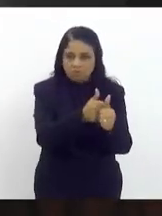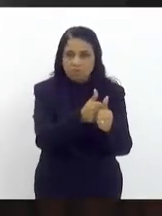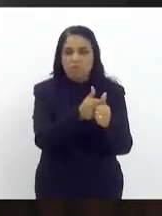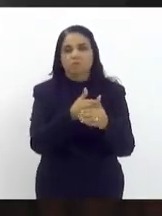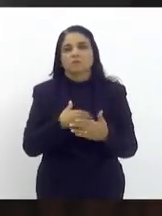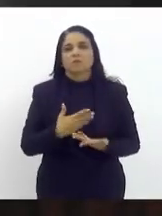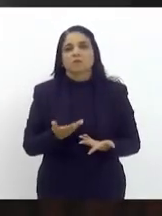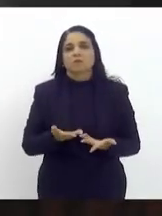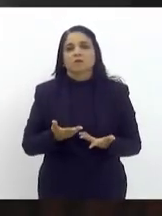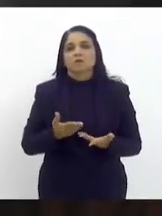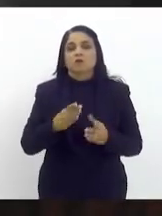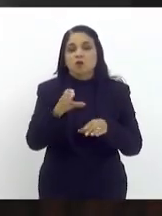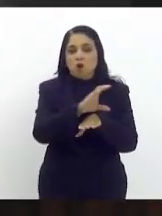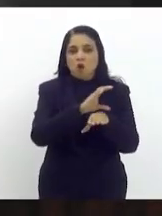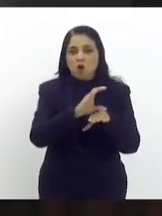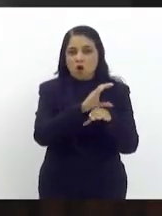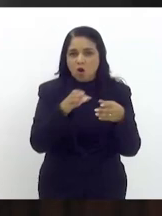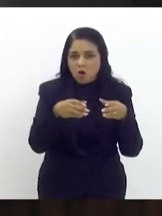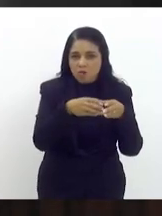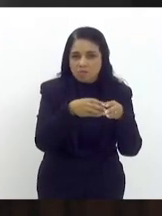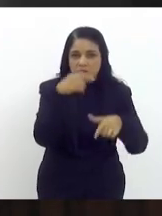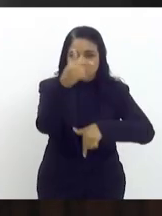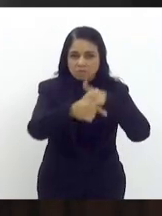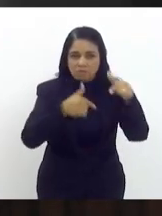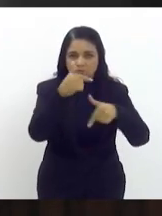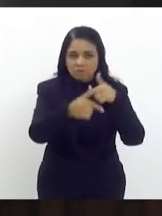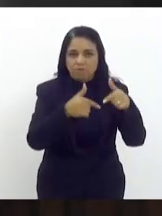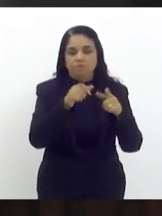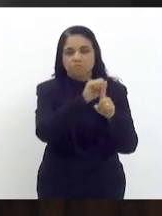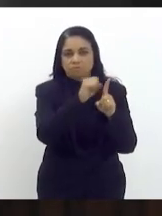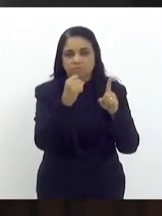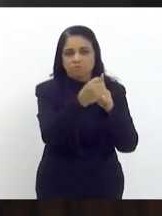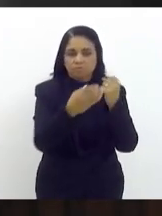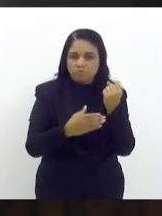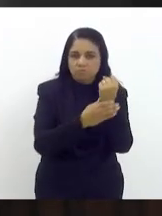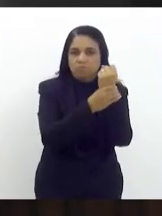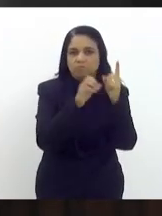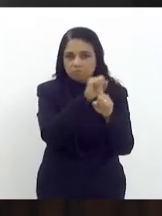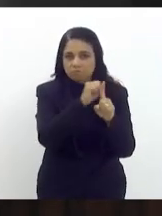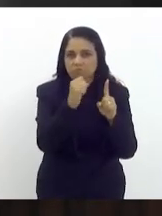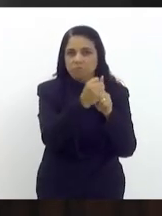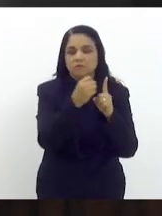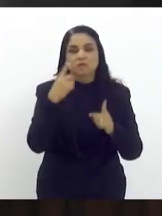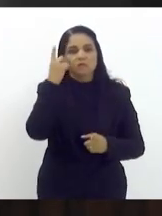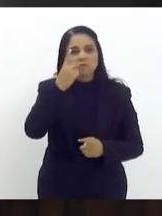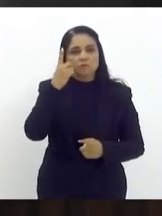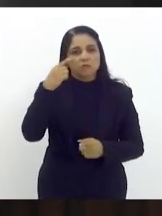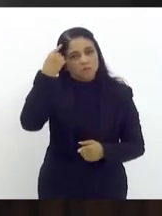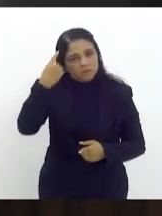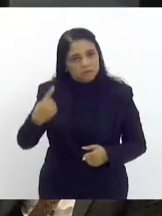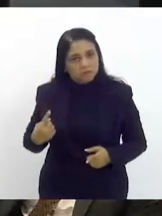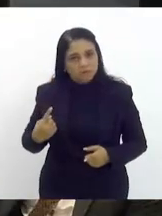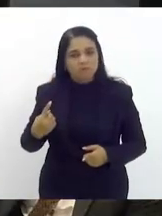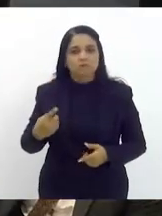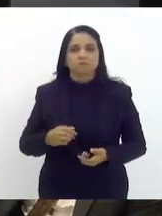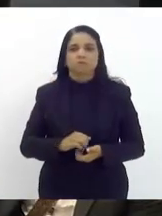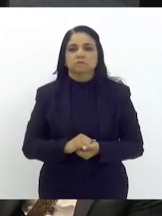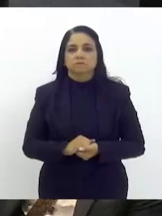pela comissão de trabalho legislação social e seguridade social deputada Dani Balbi